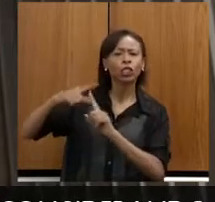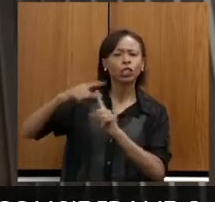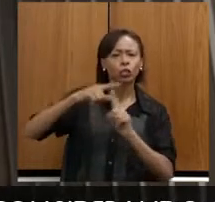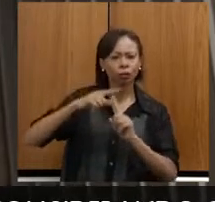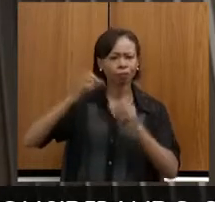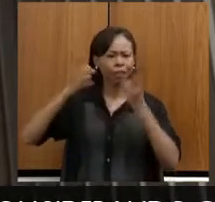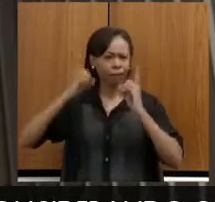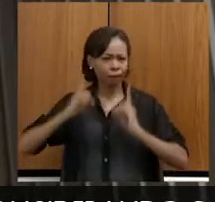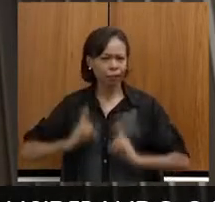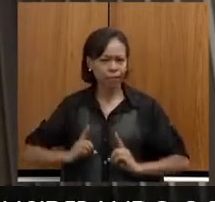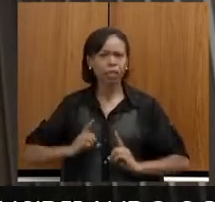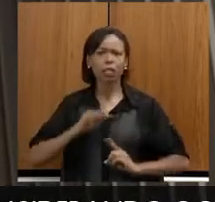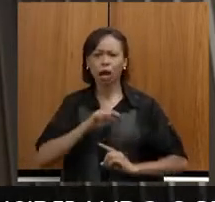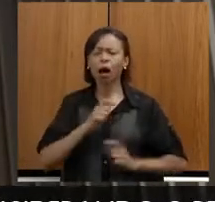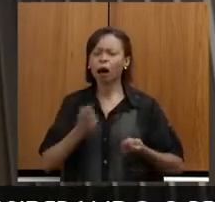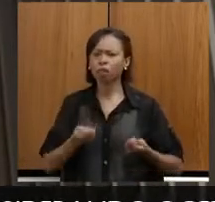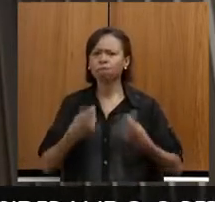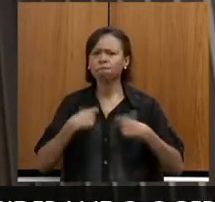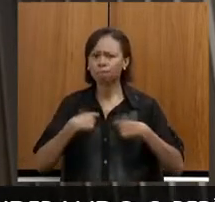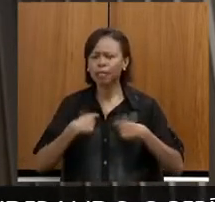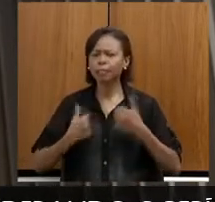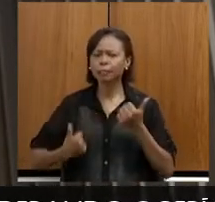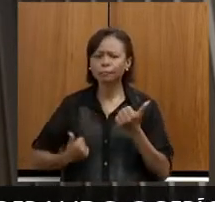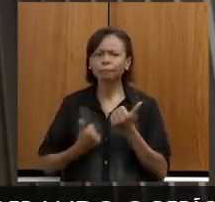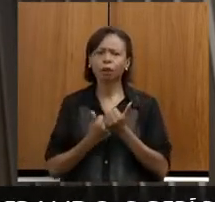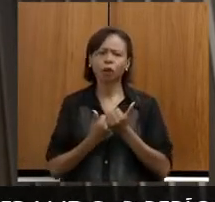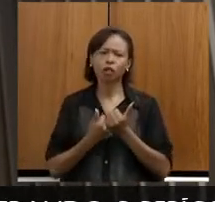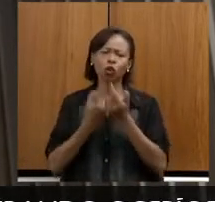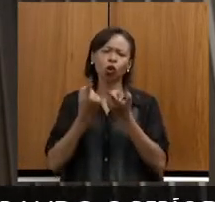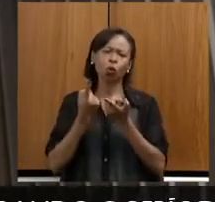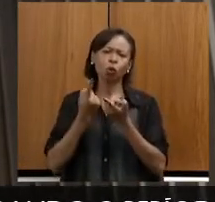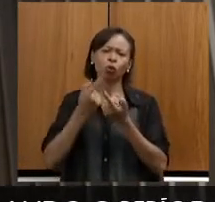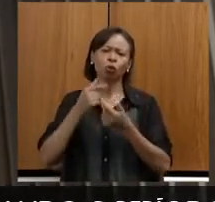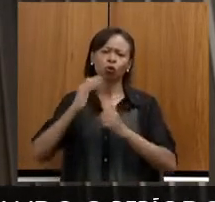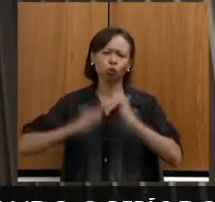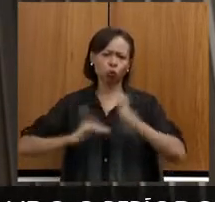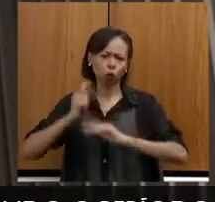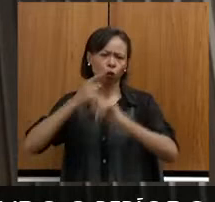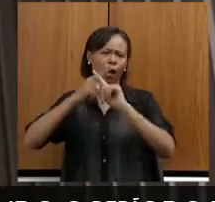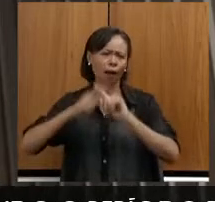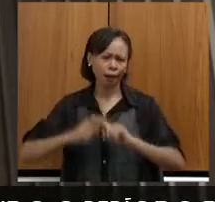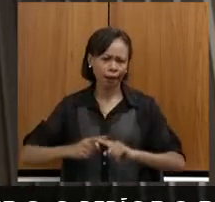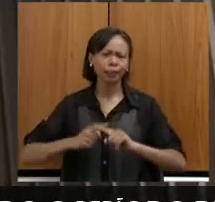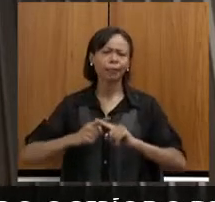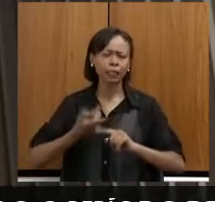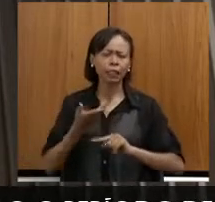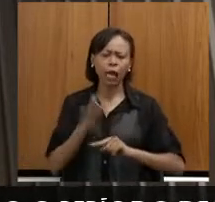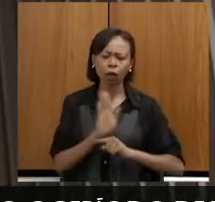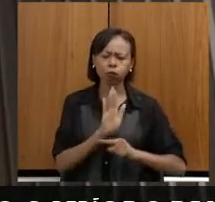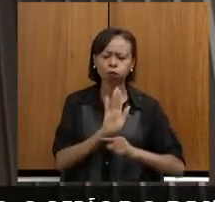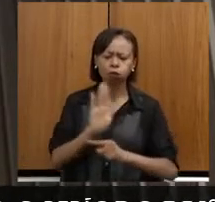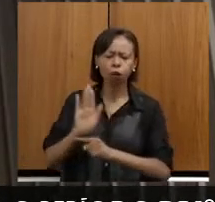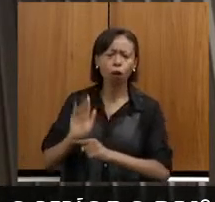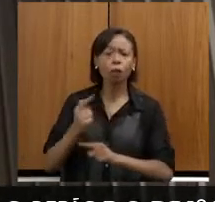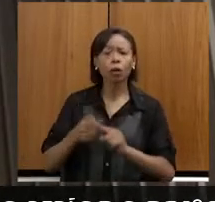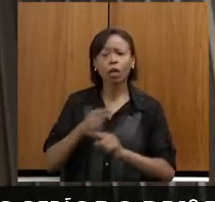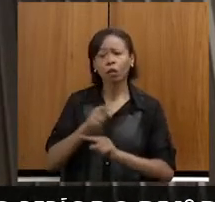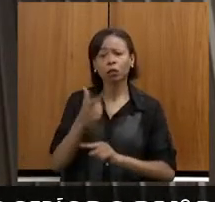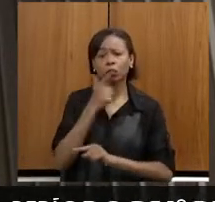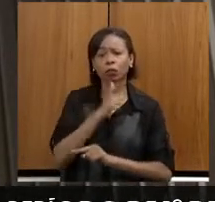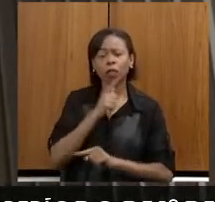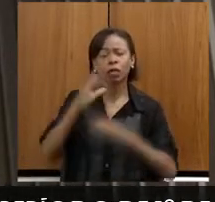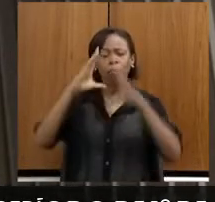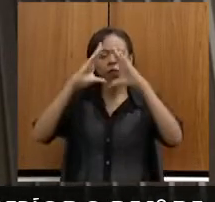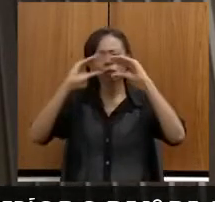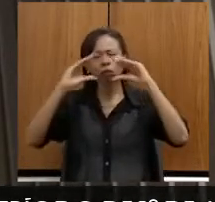dá muito suporte para os atletas em todos os sentidos. Os atletas eles têm uma tranquilidade maior sabendo que